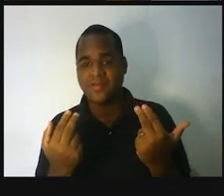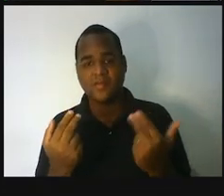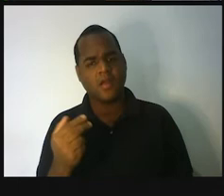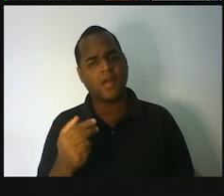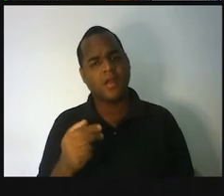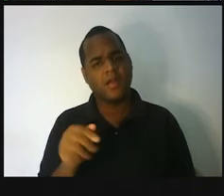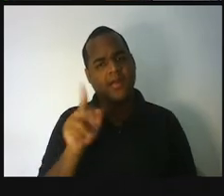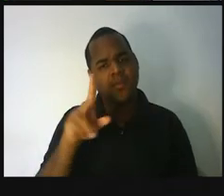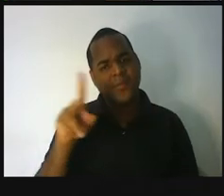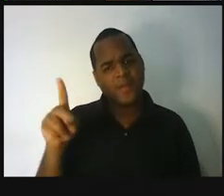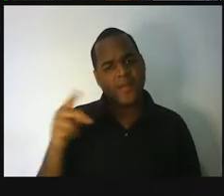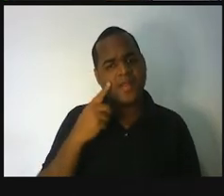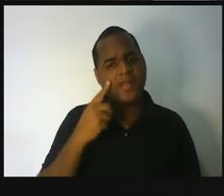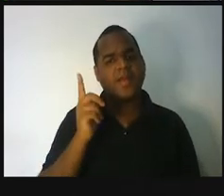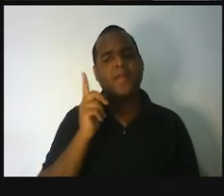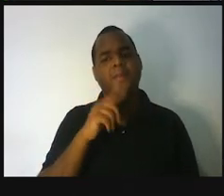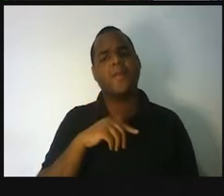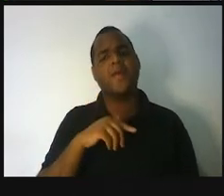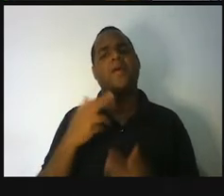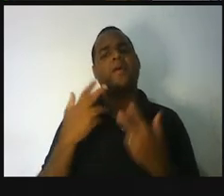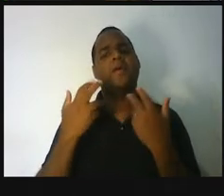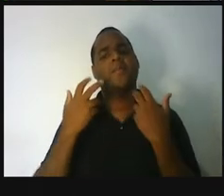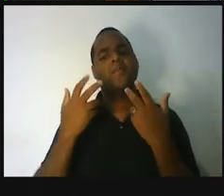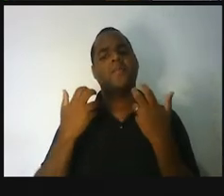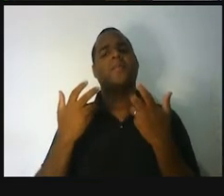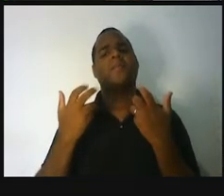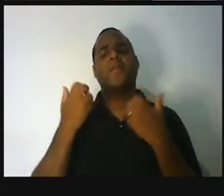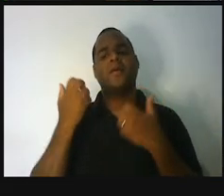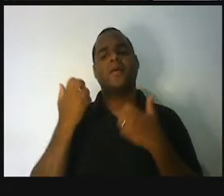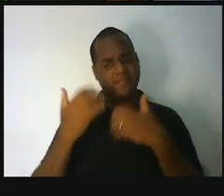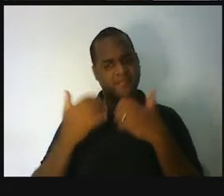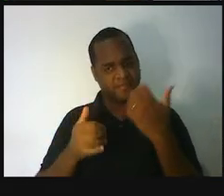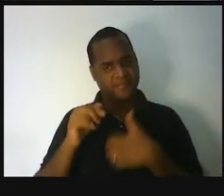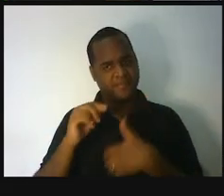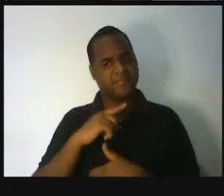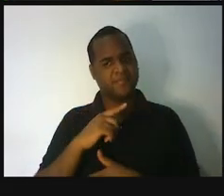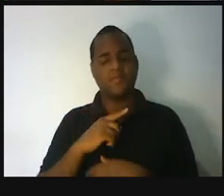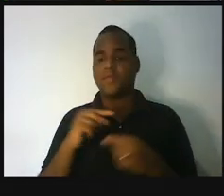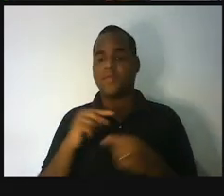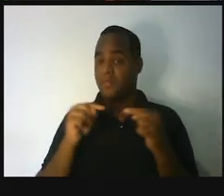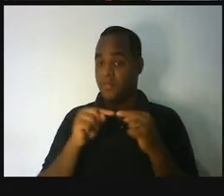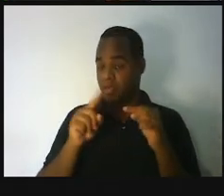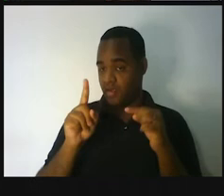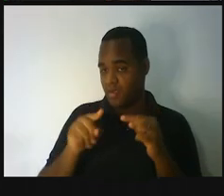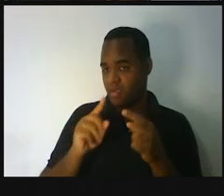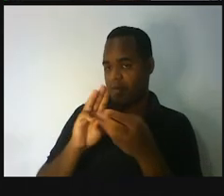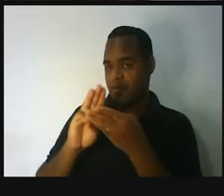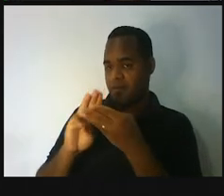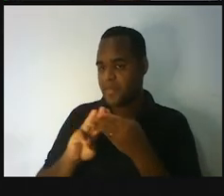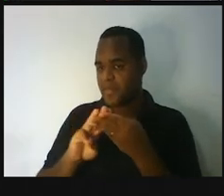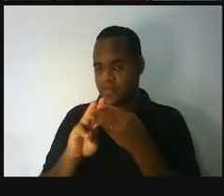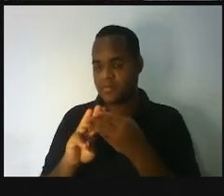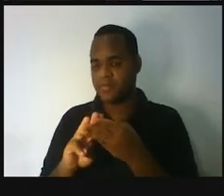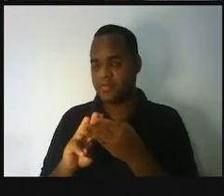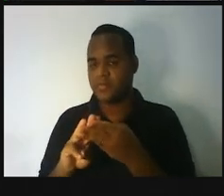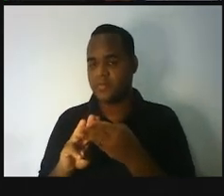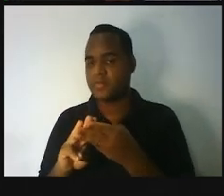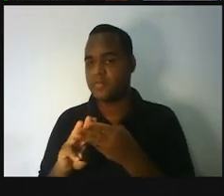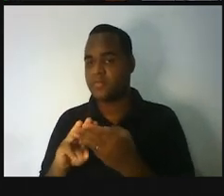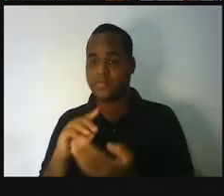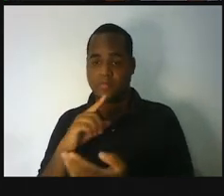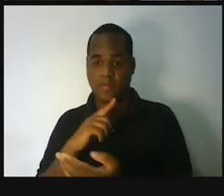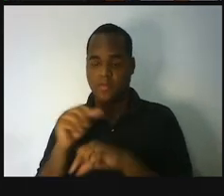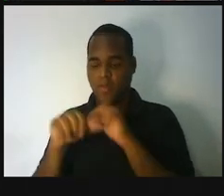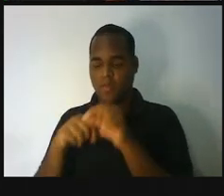professor, eu estou conseguindo perceber alguma coisa aqui. Então, quer dizer que na conta de mais, se a gente